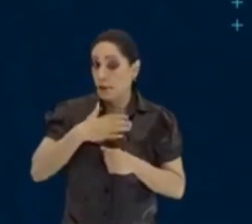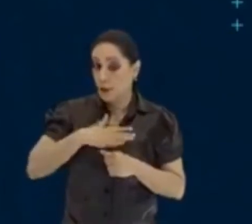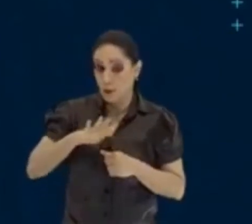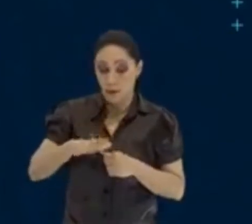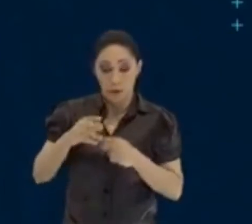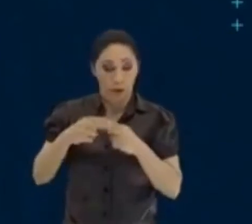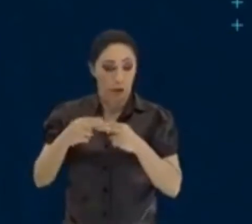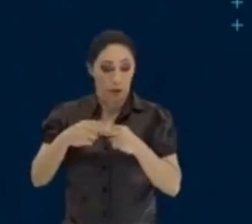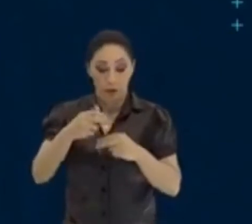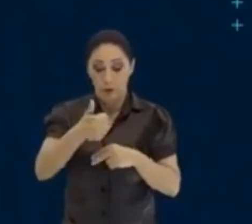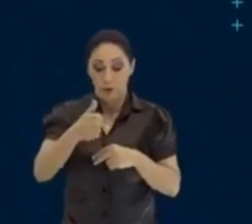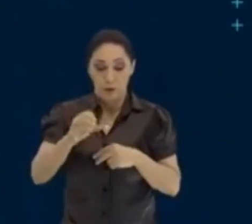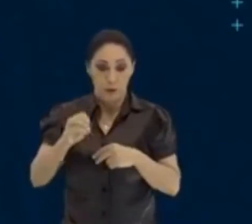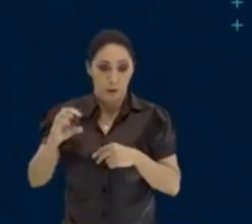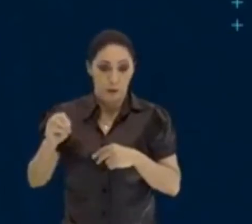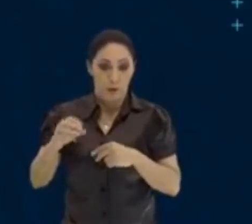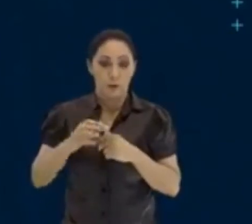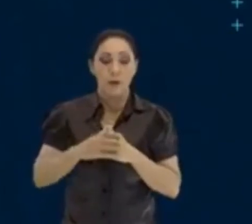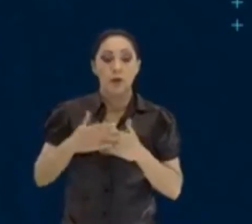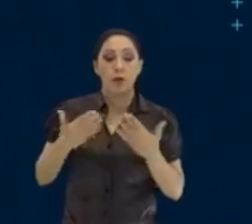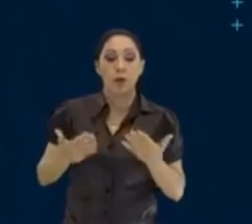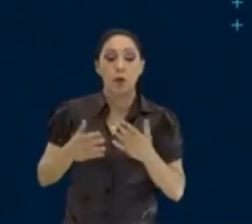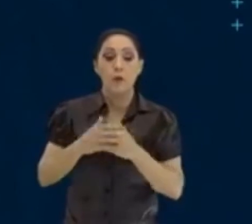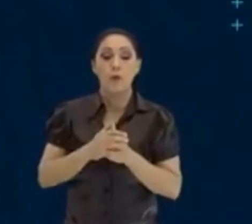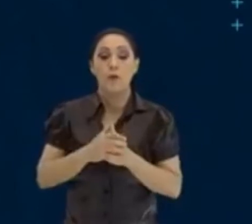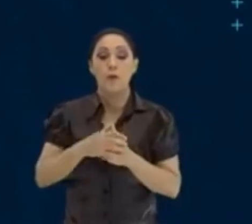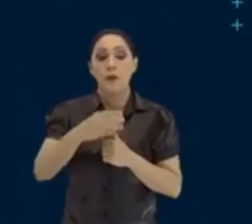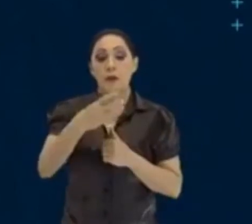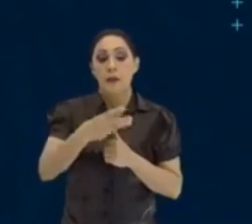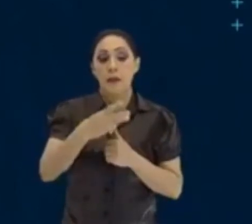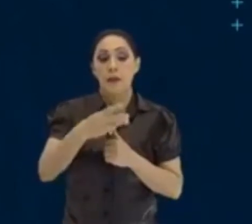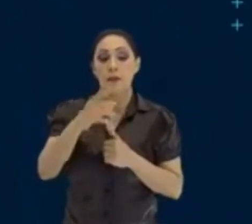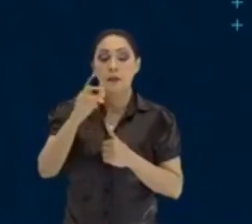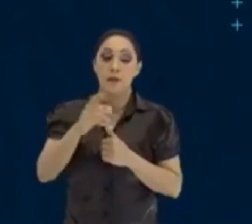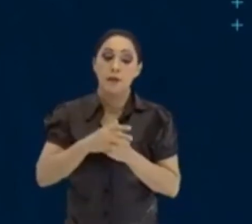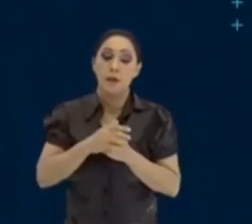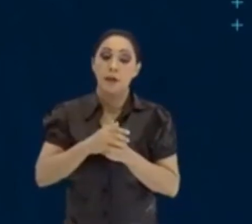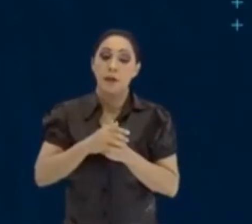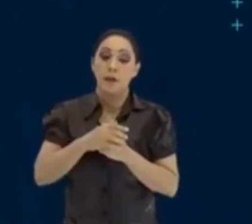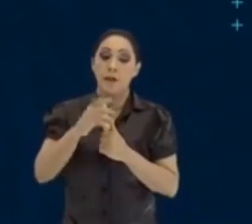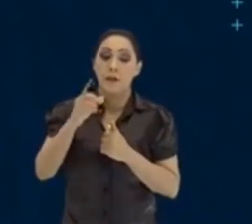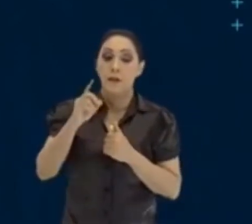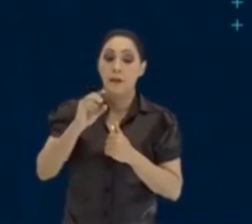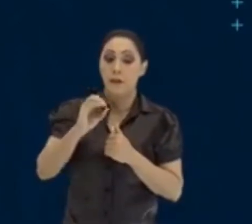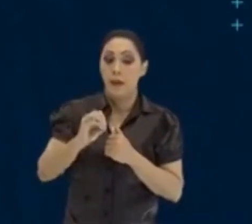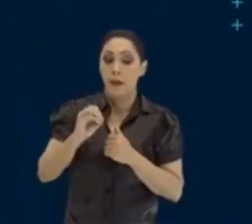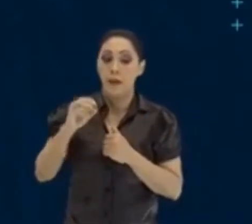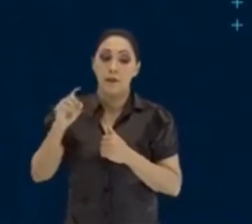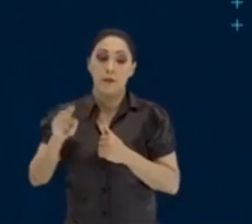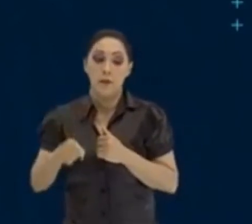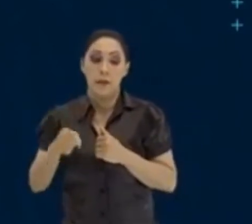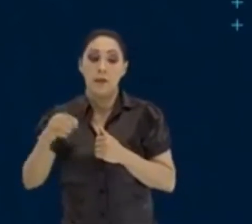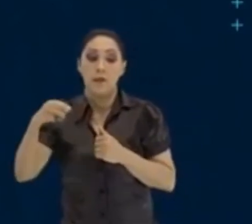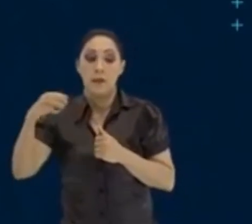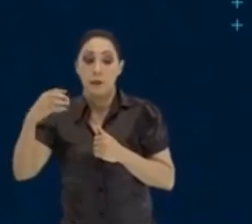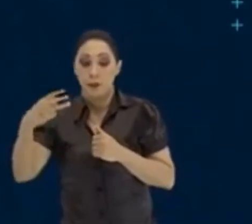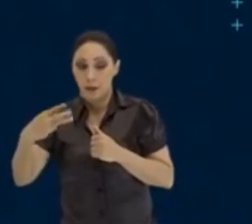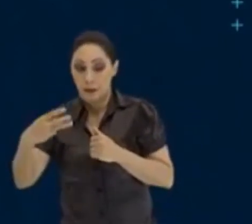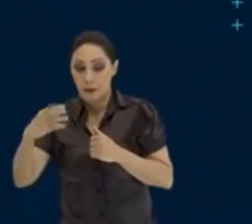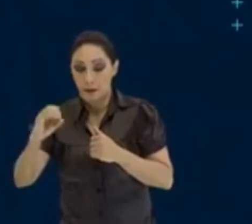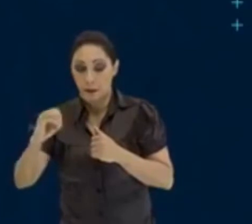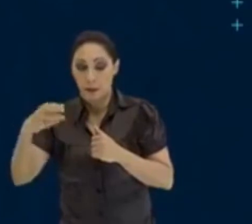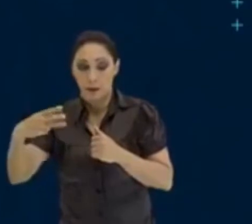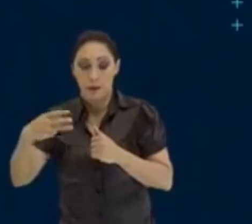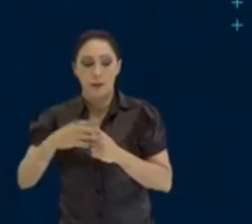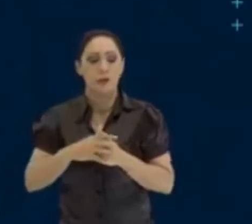usar o 100, coloque 3%, 0,03 em taxa unitária. E o tempo, pessoal? O